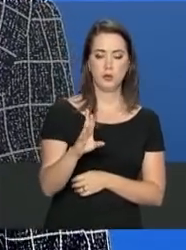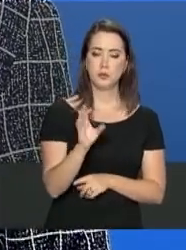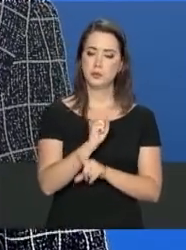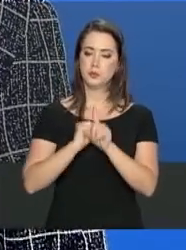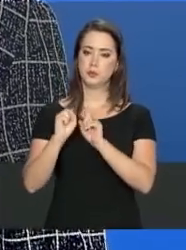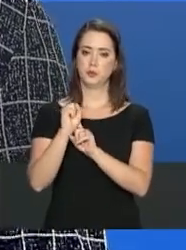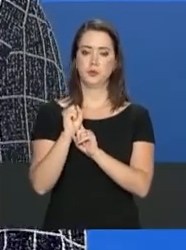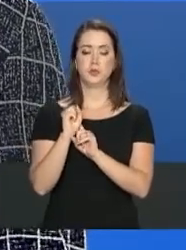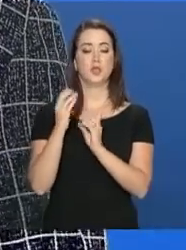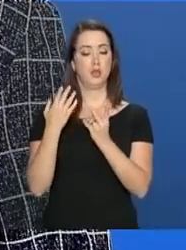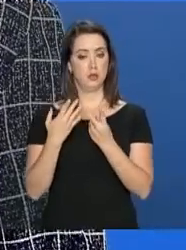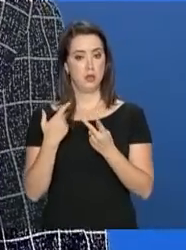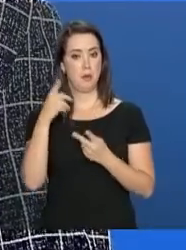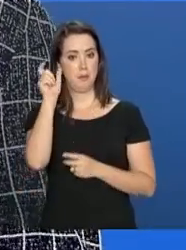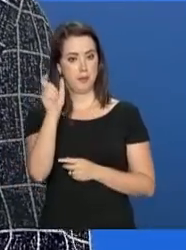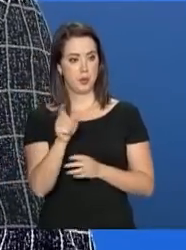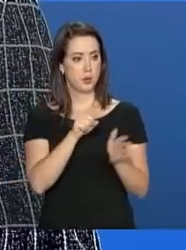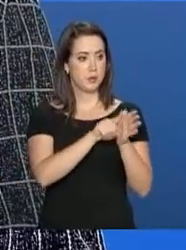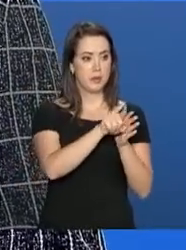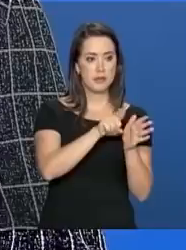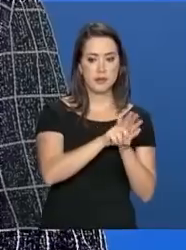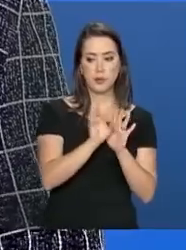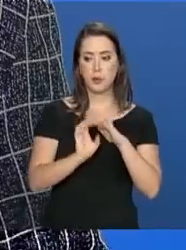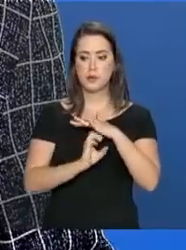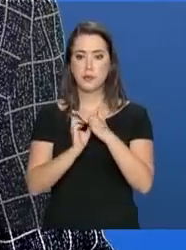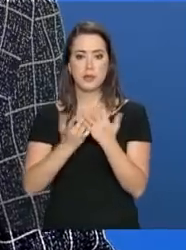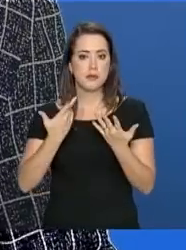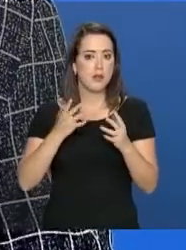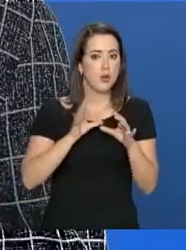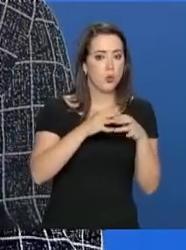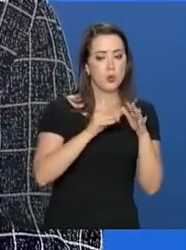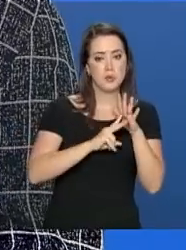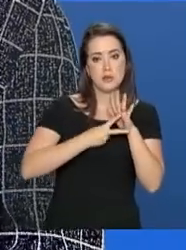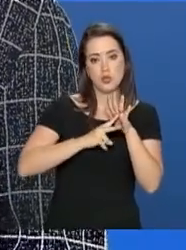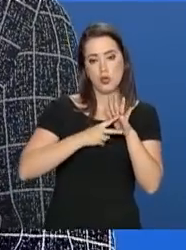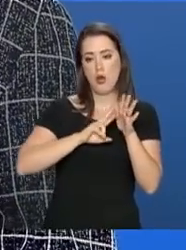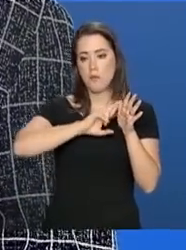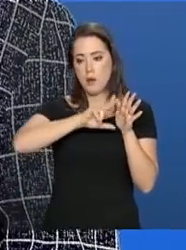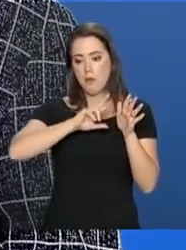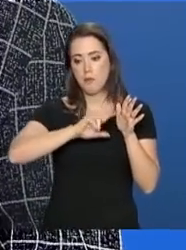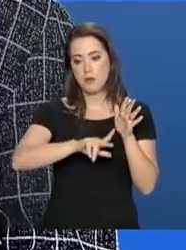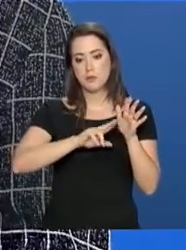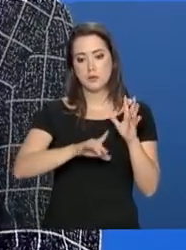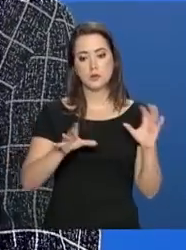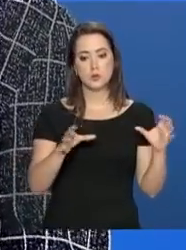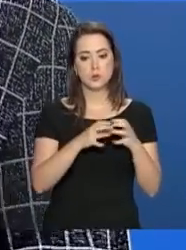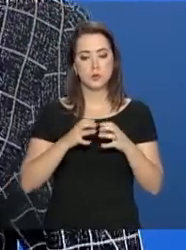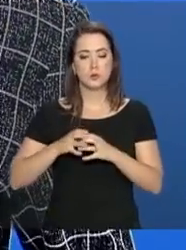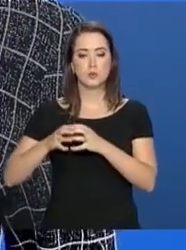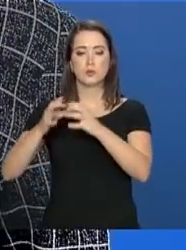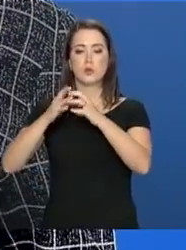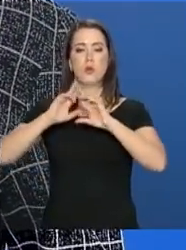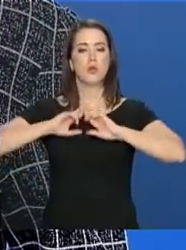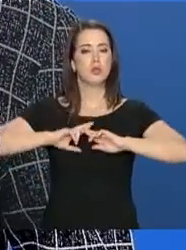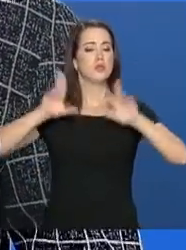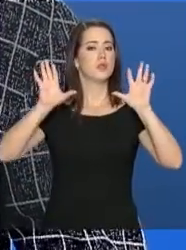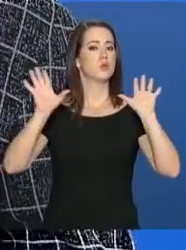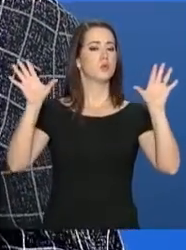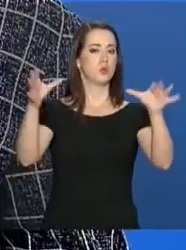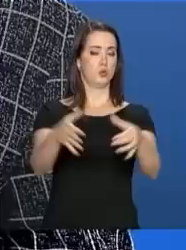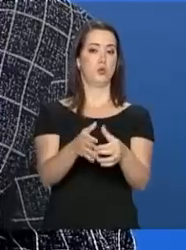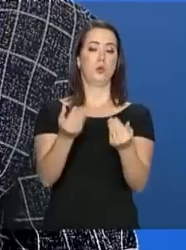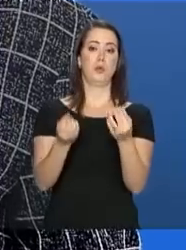sociedade civil, como pesquisadores, empresários, sindicalistas, entre outros profissionais das mais diversas áreas.